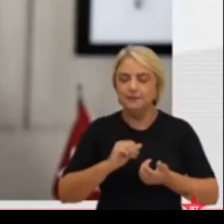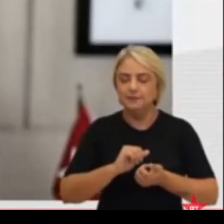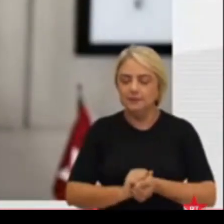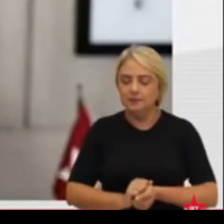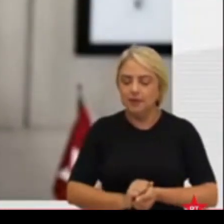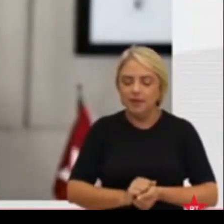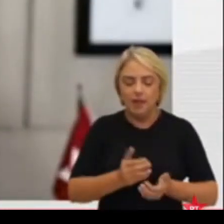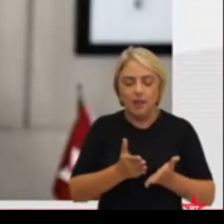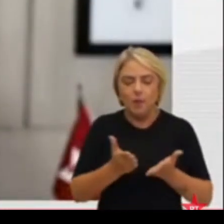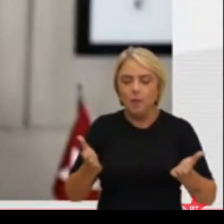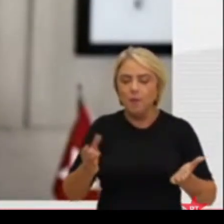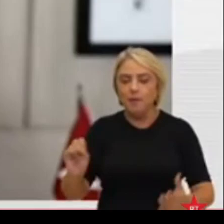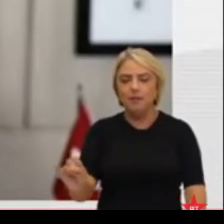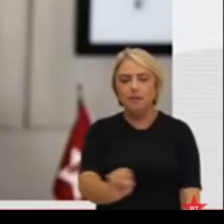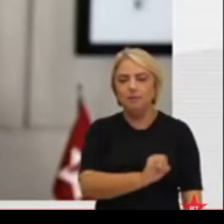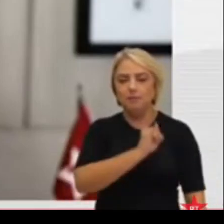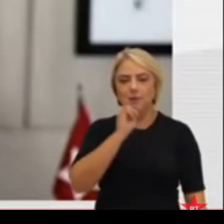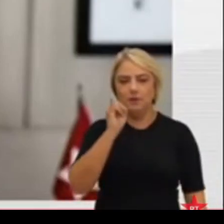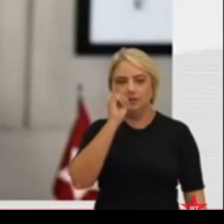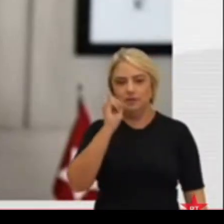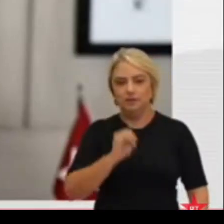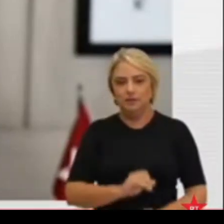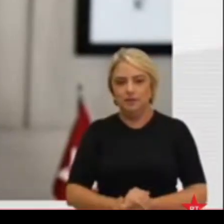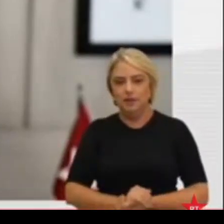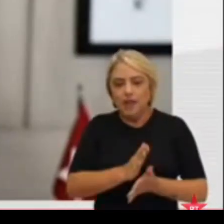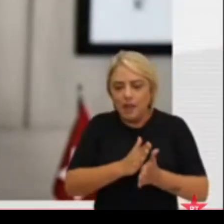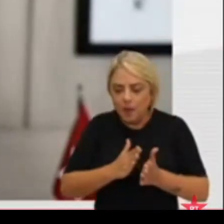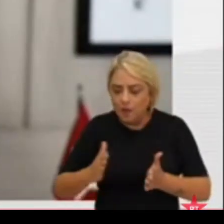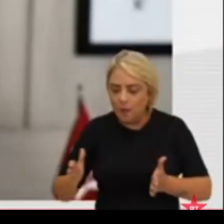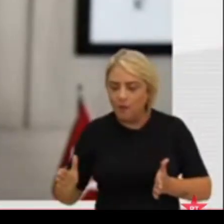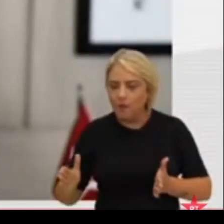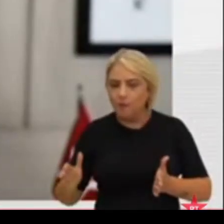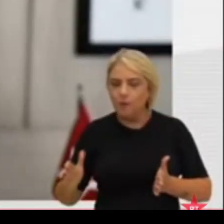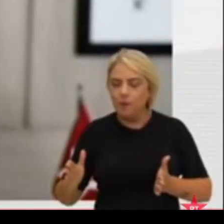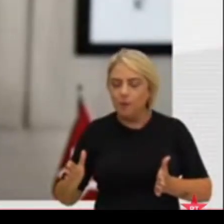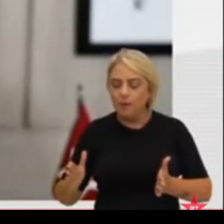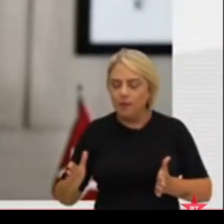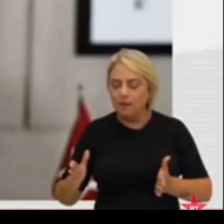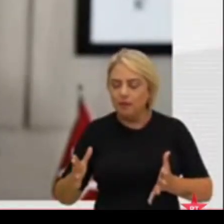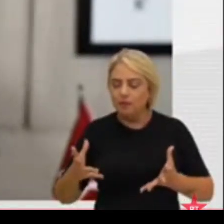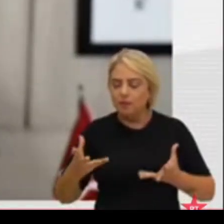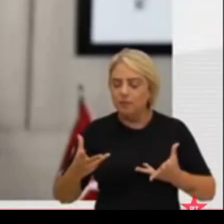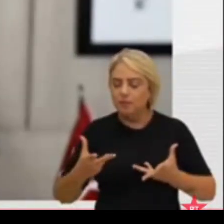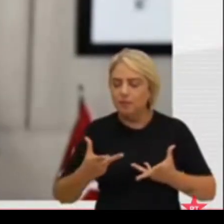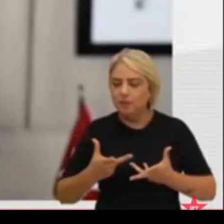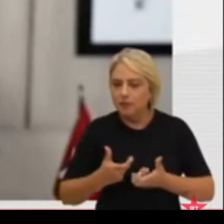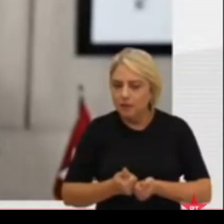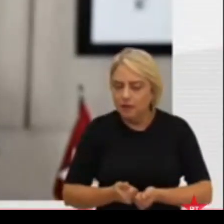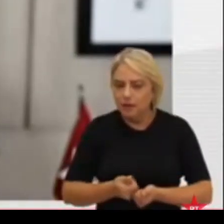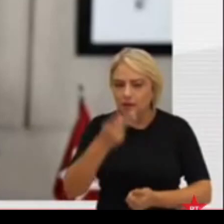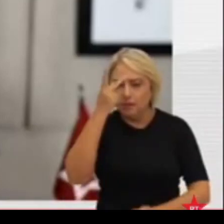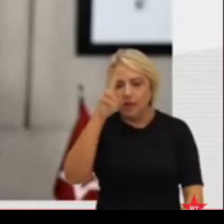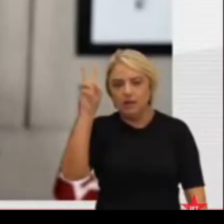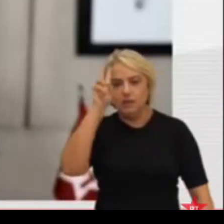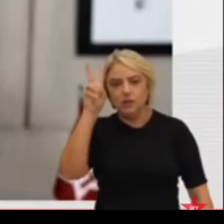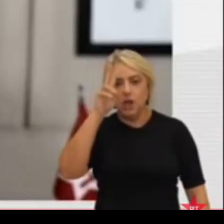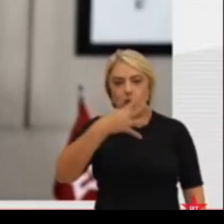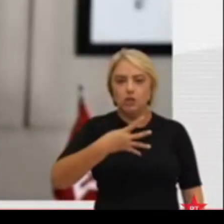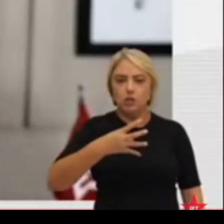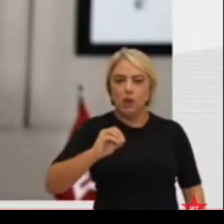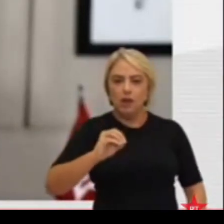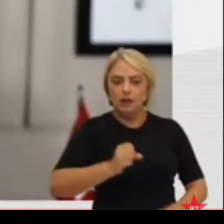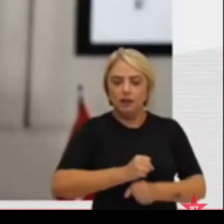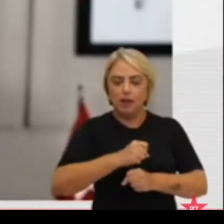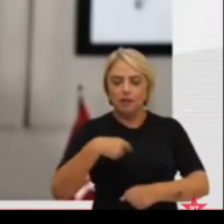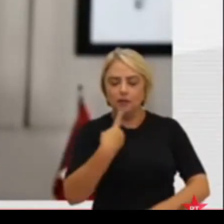um momento grande. É um momento auspicioso para a história de 40 anos do